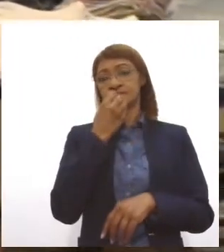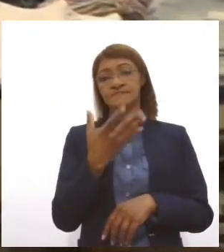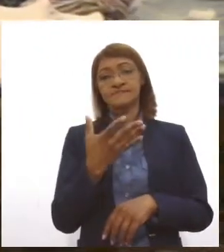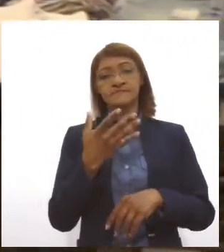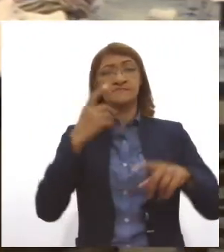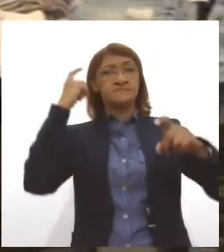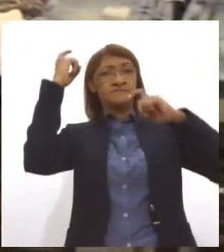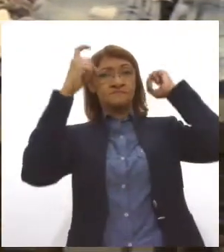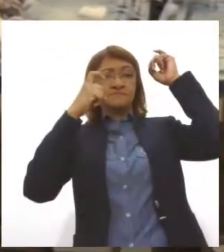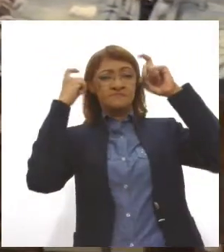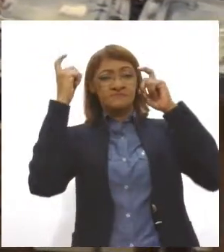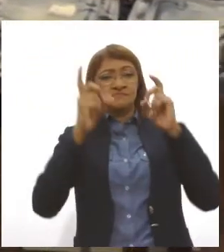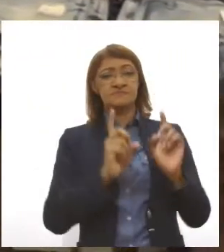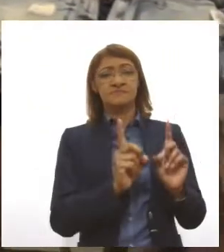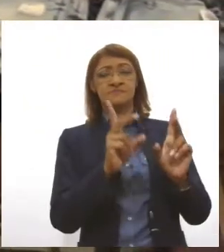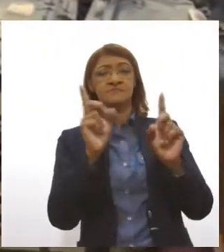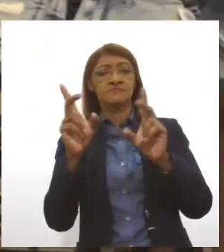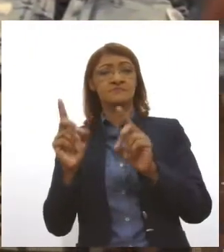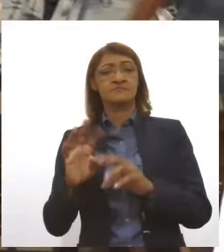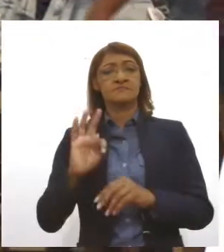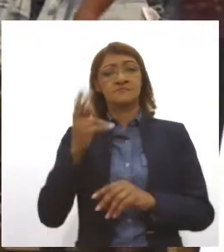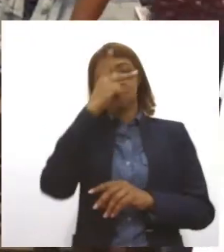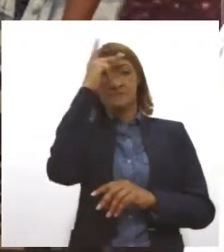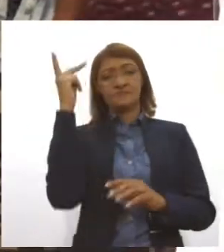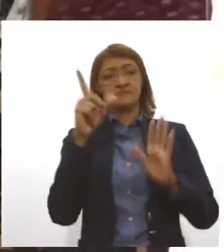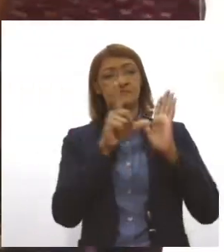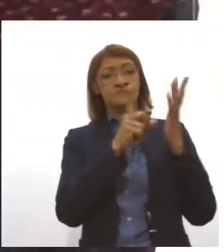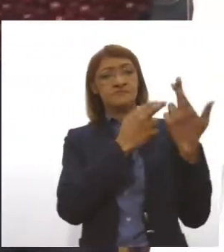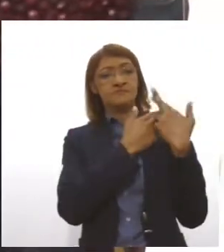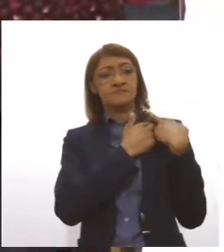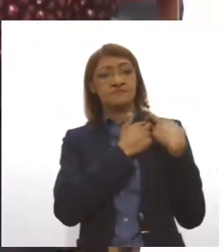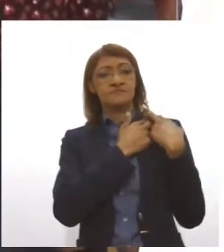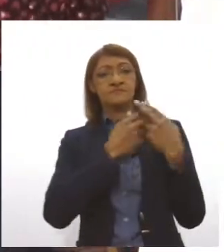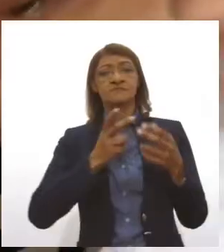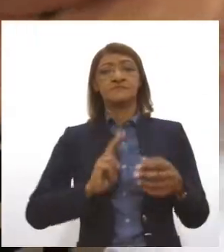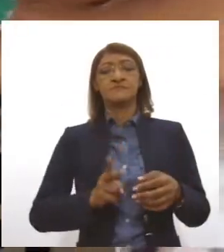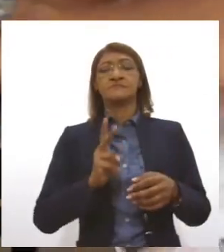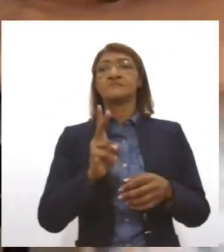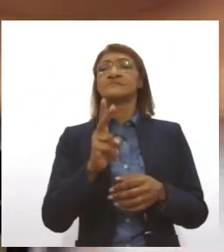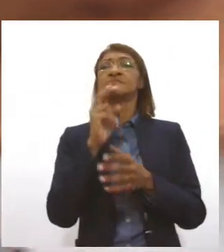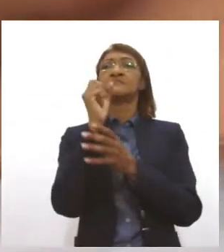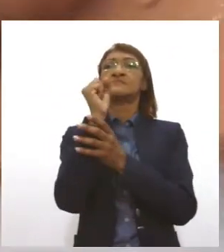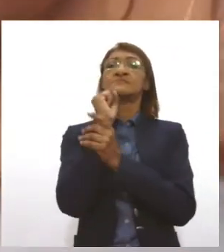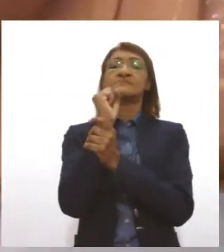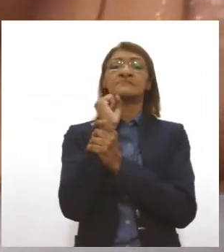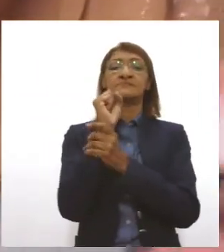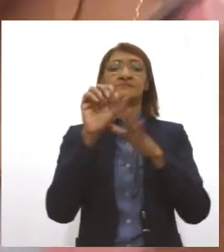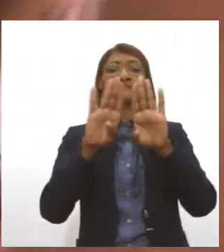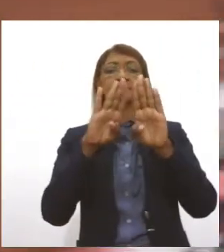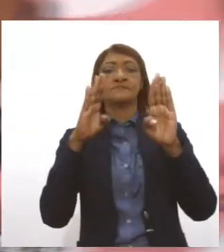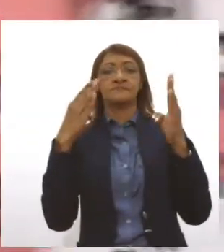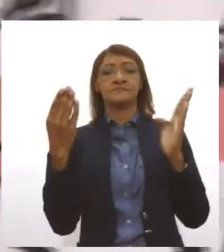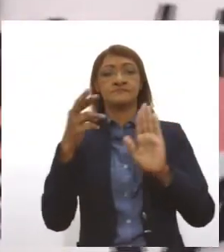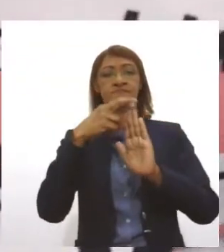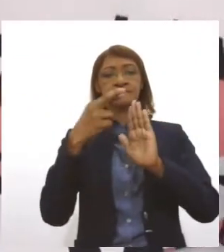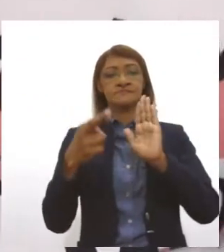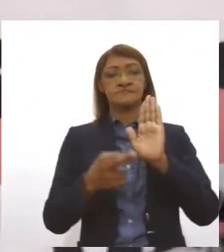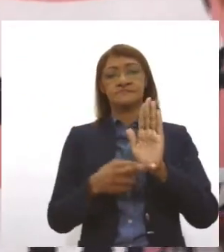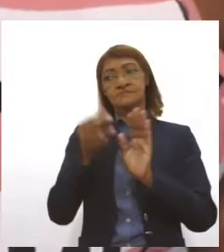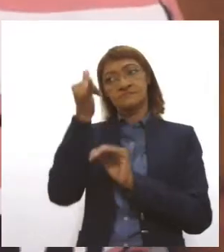com as vendas, os lojistas buscaram manter o comércio aberto com a garantia de cumprimento das regras para evitar